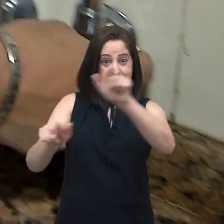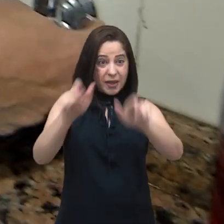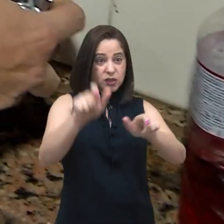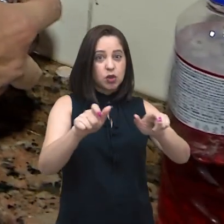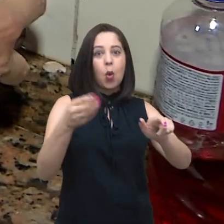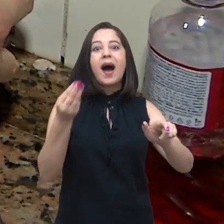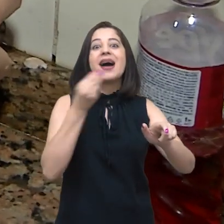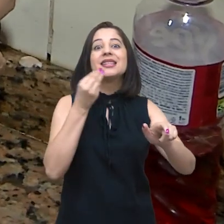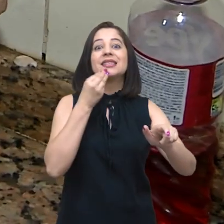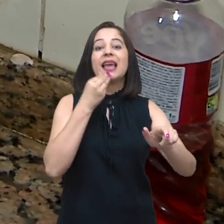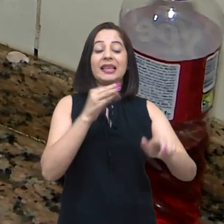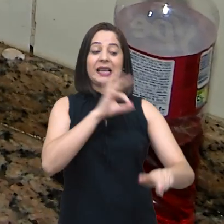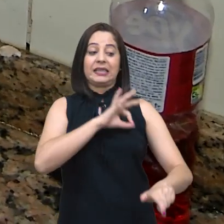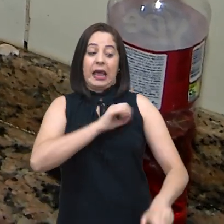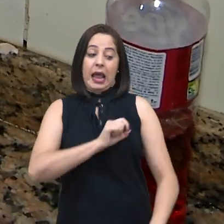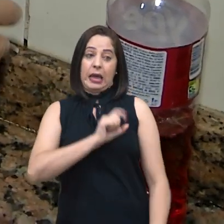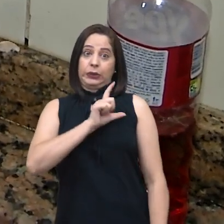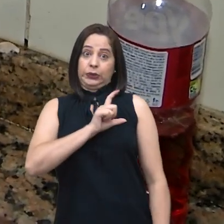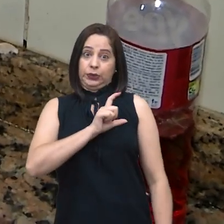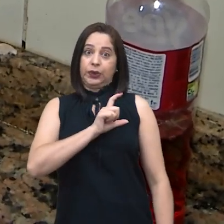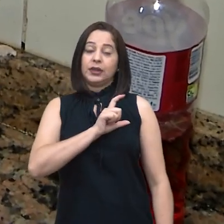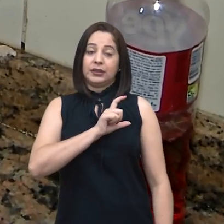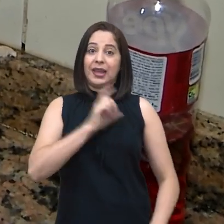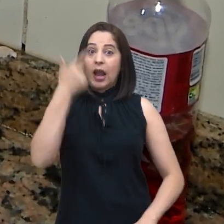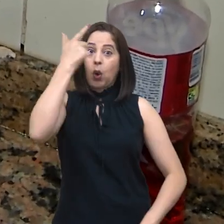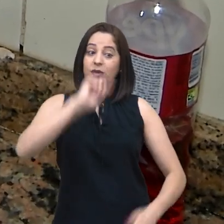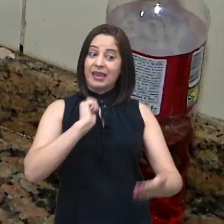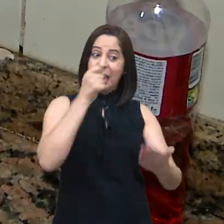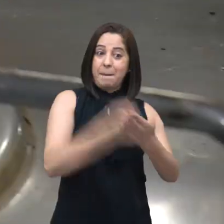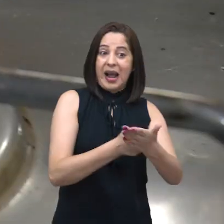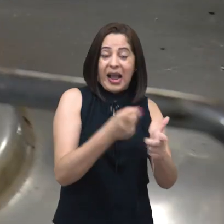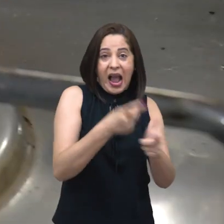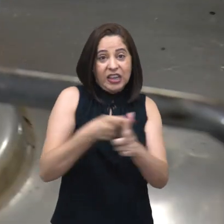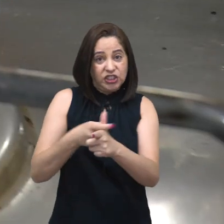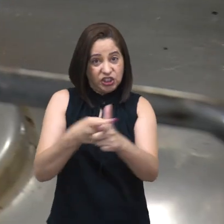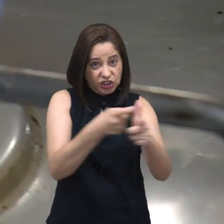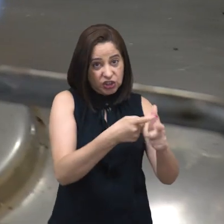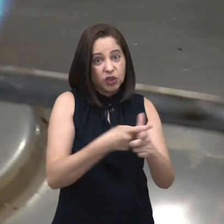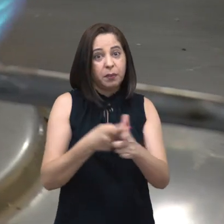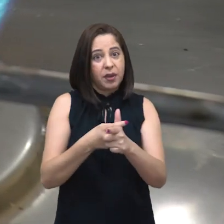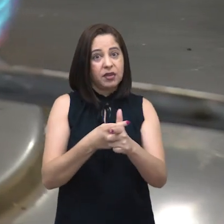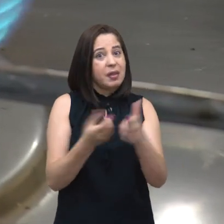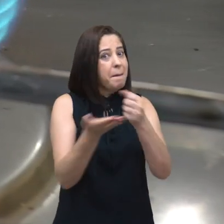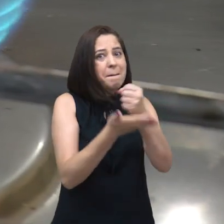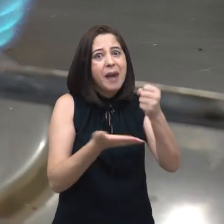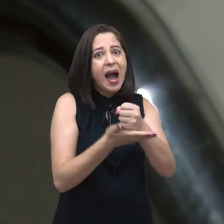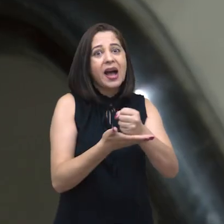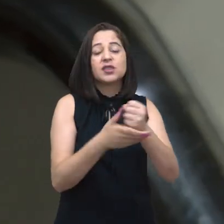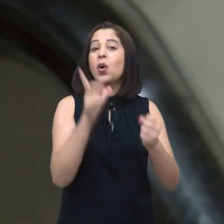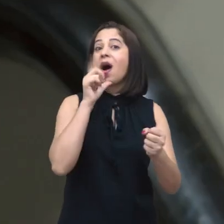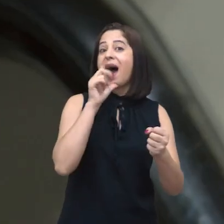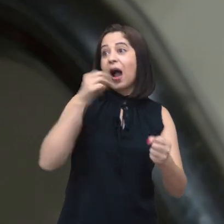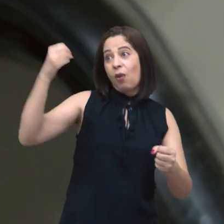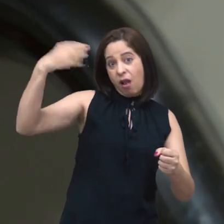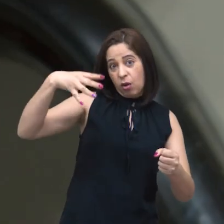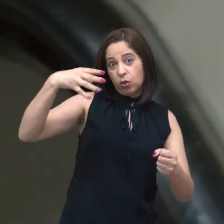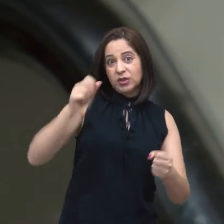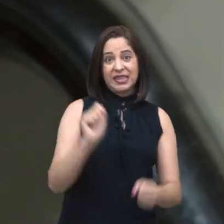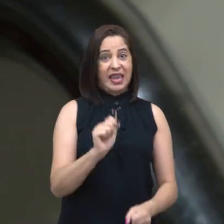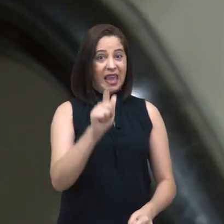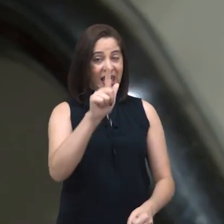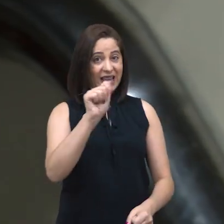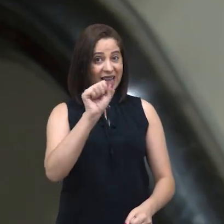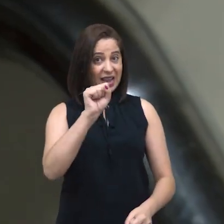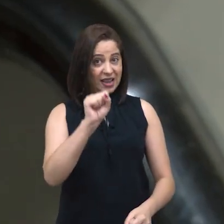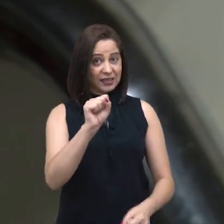ele, muita gente tem buscado renda extra para conseguir arcar com os gastos. E não estamos falando de supérfluos, não, mas de contas básicas, como